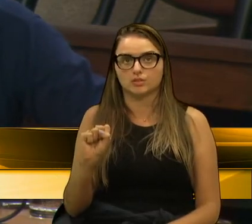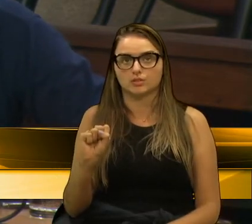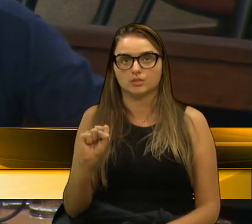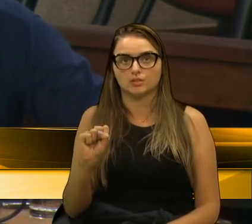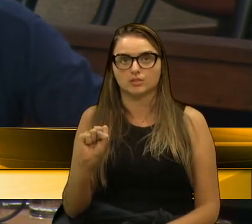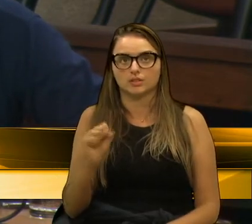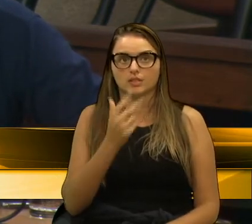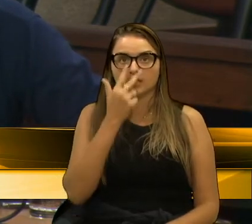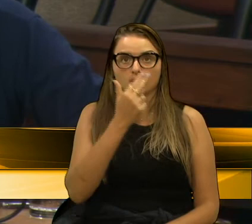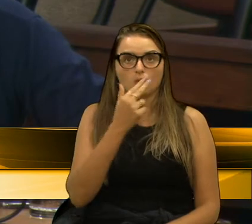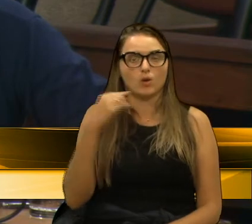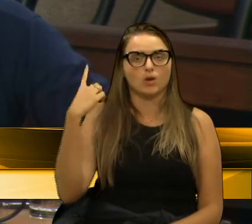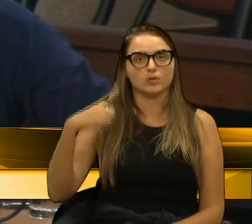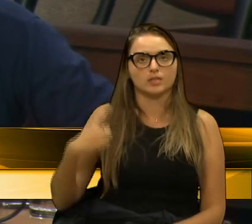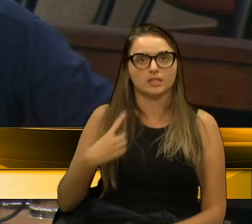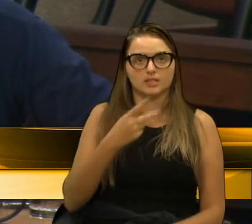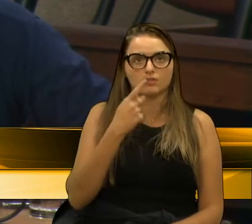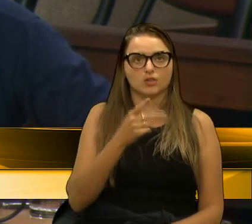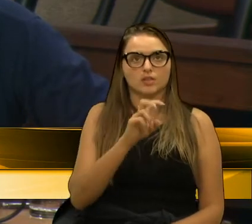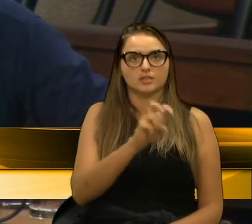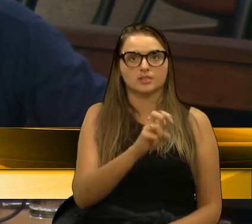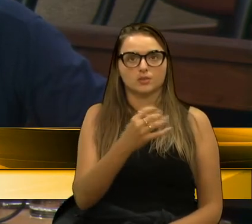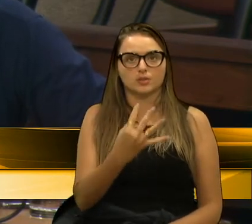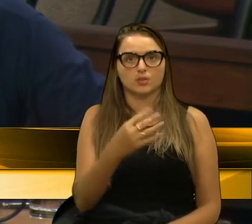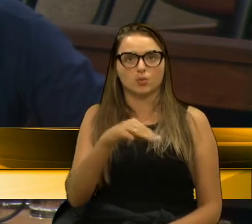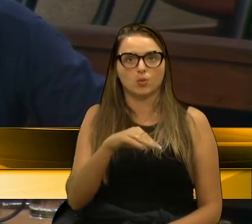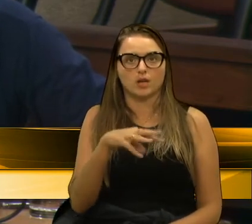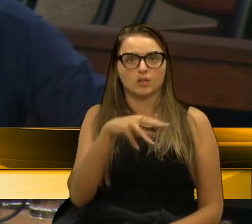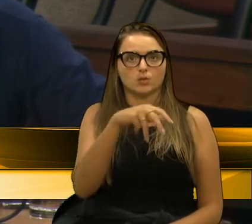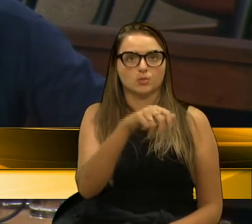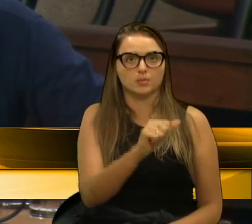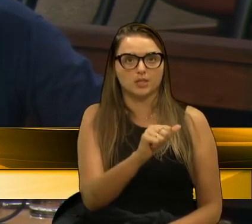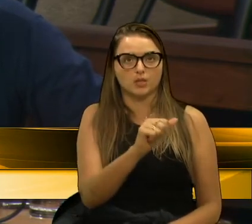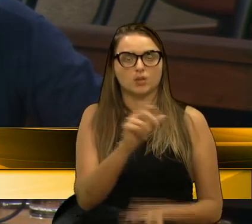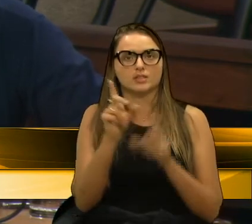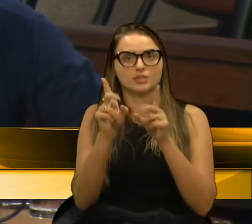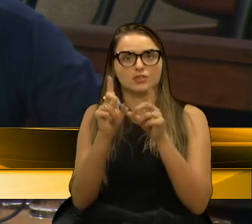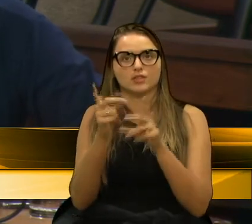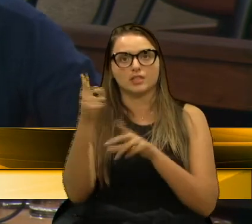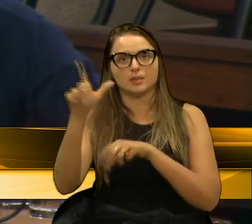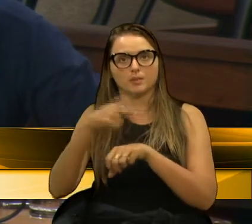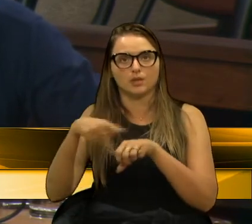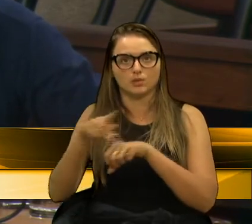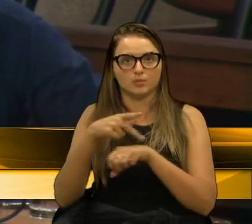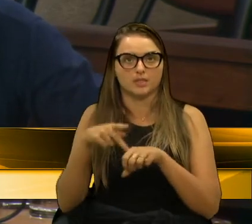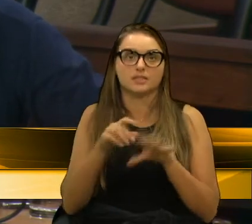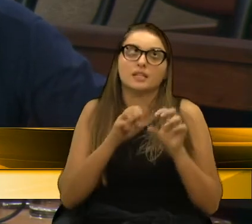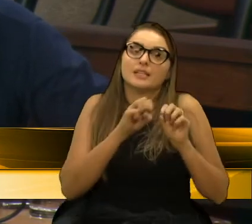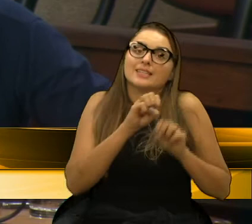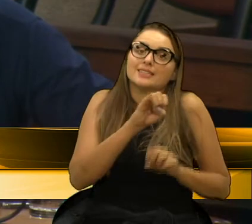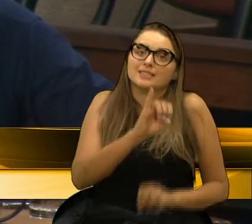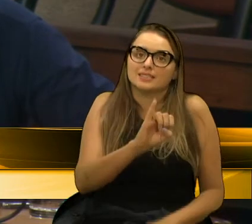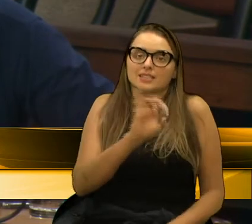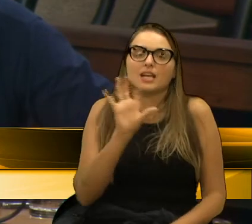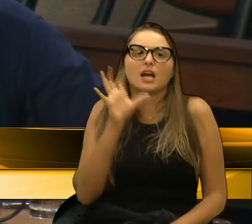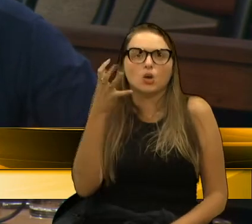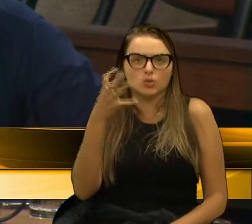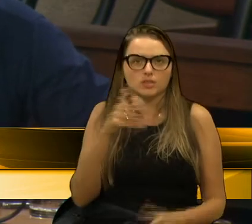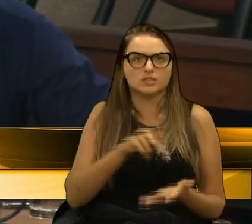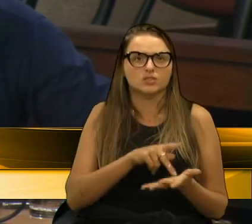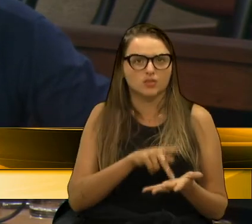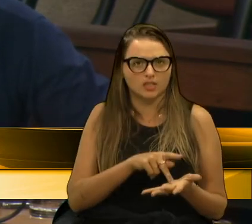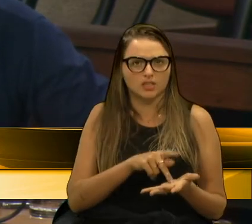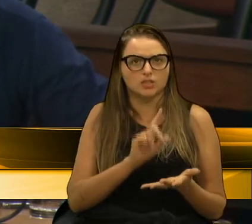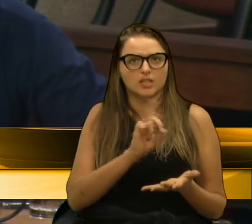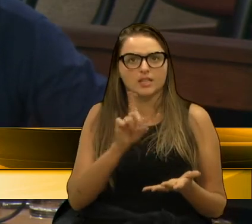que nem a vereadora Denise falou, que iriam 54 milhões de doses para fora. Se isso fosse acontecer mesmo, será que